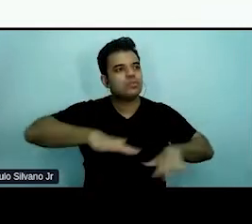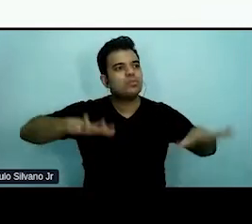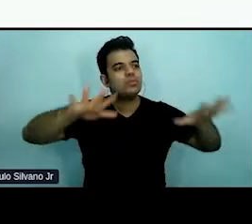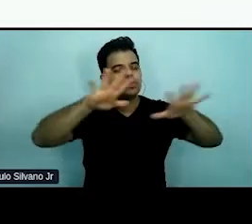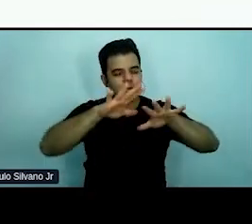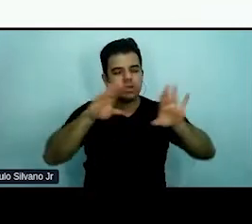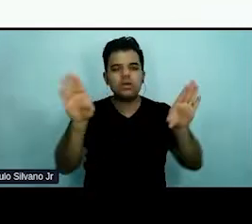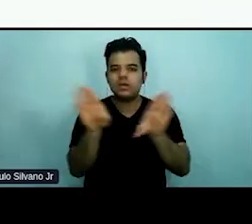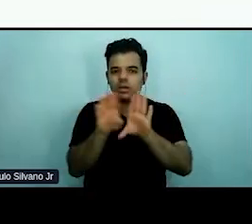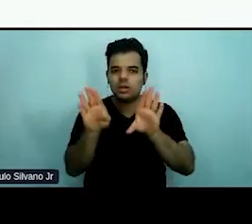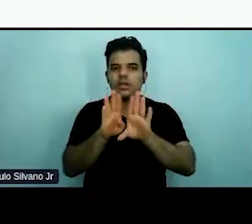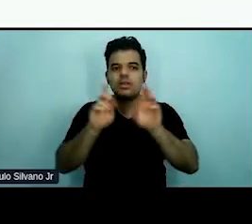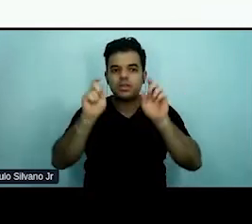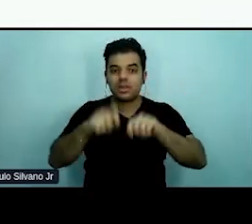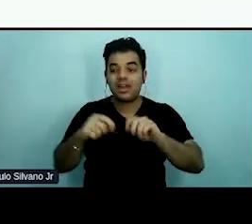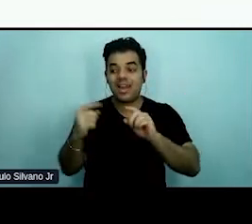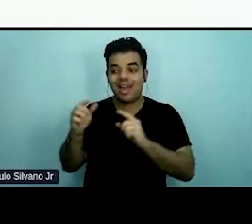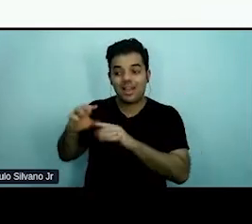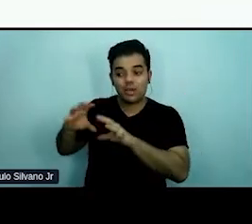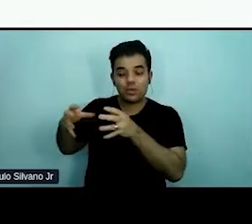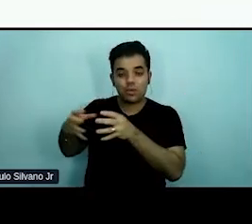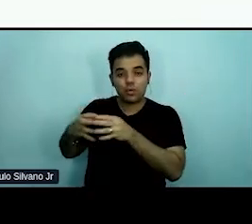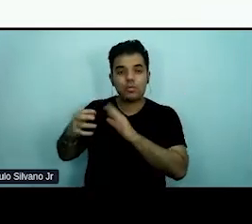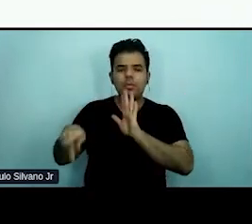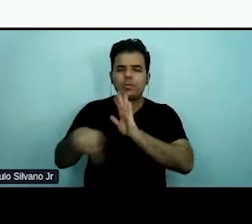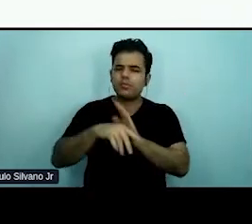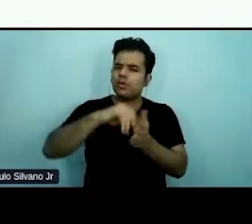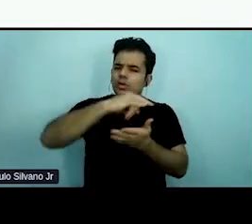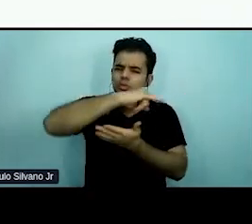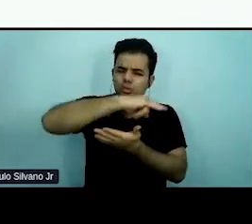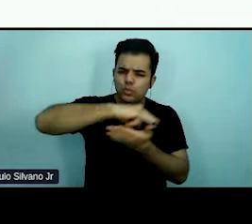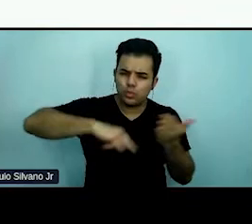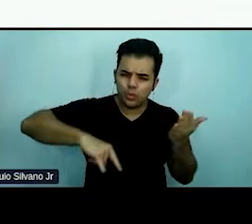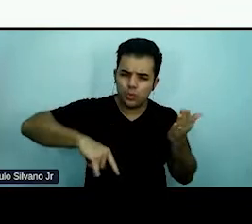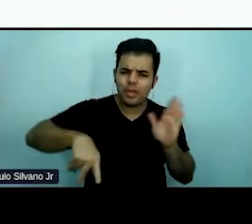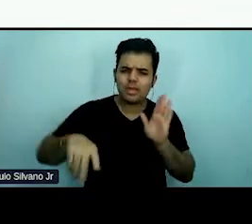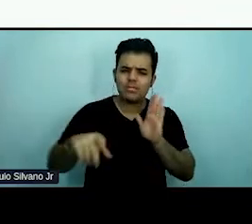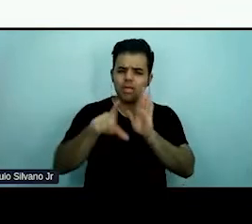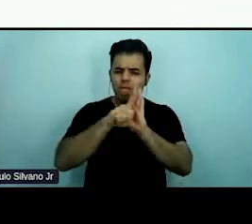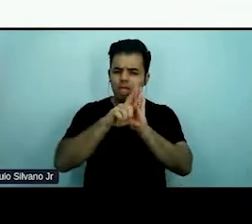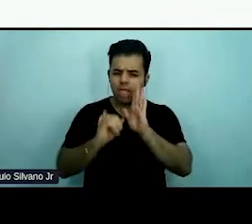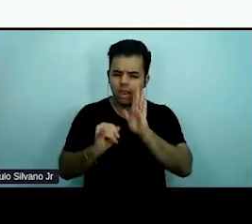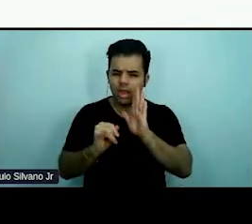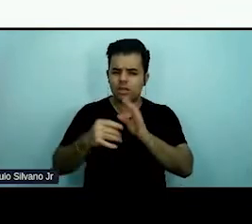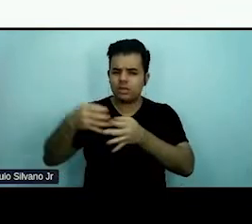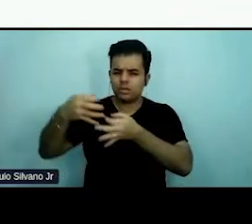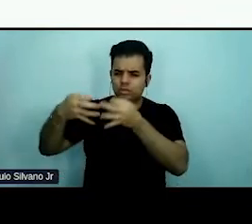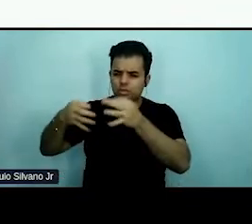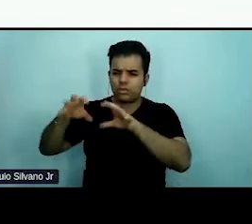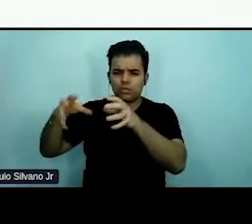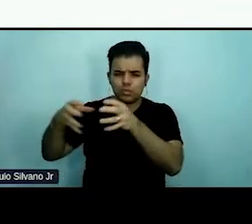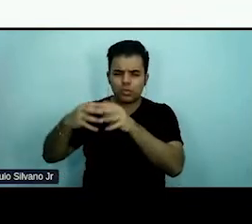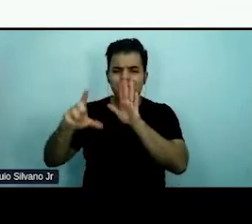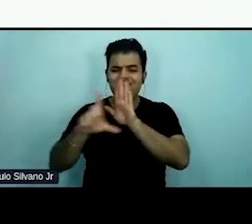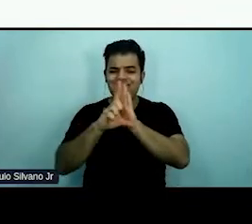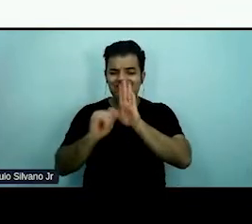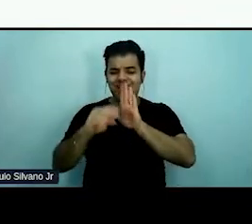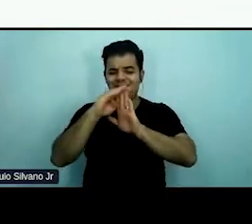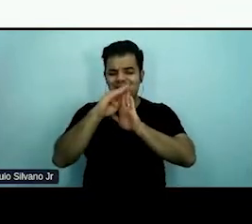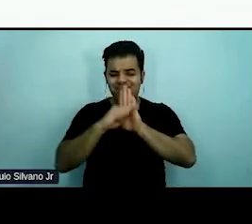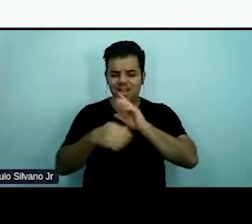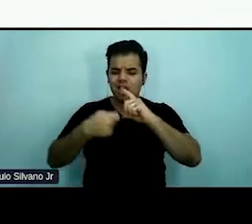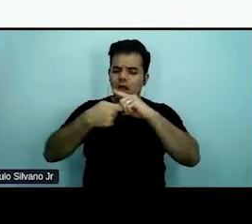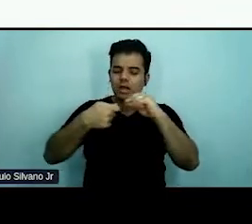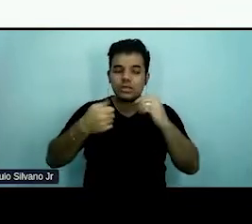E a ideia é que os documentos, os termos jurídicos, até mesmo as leis, a gente consiga